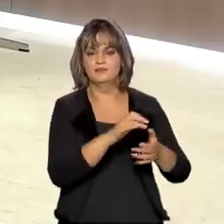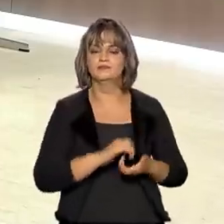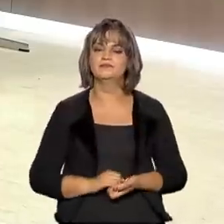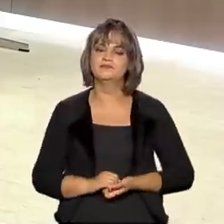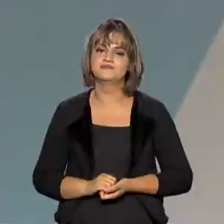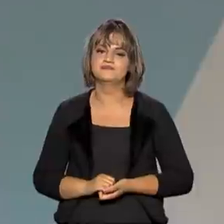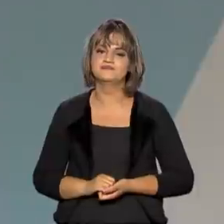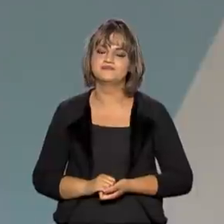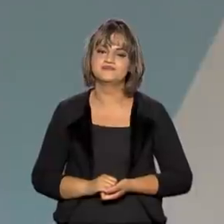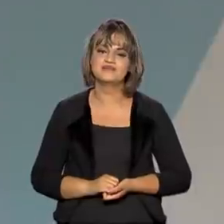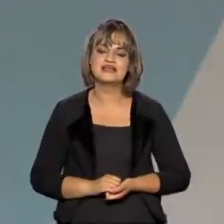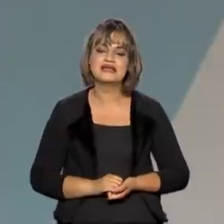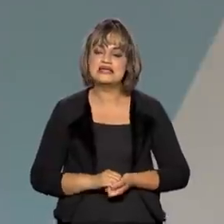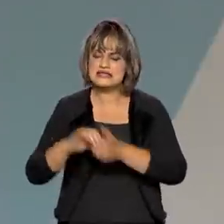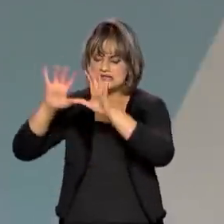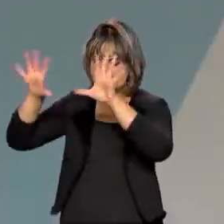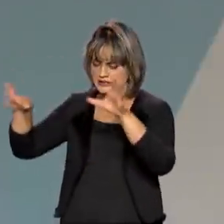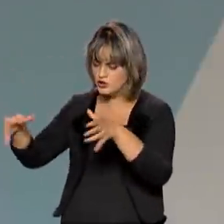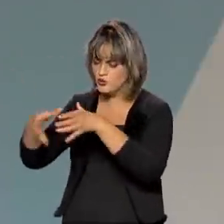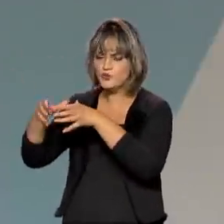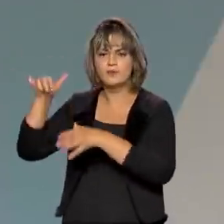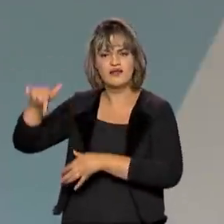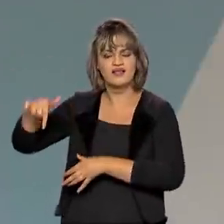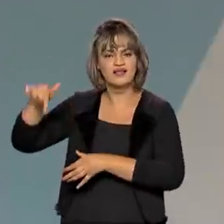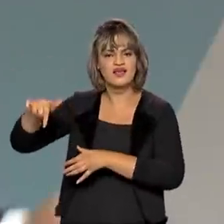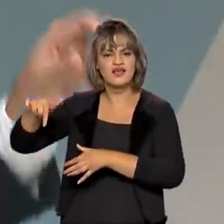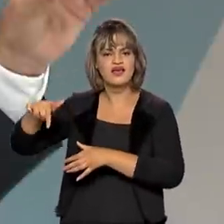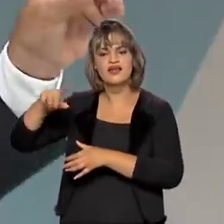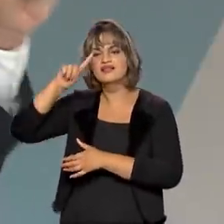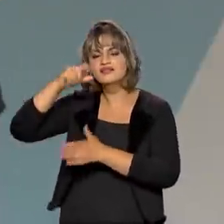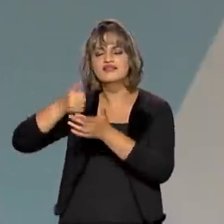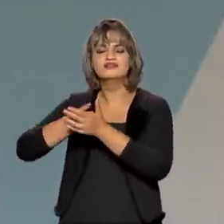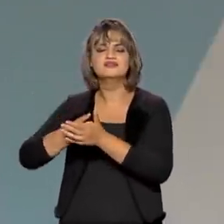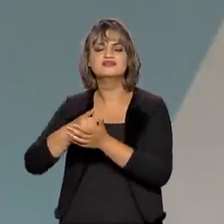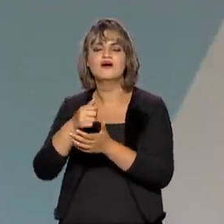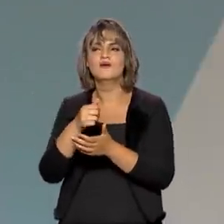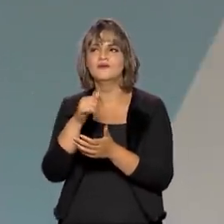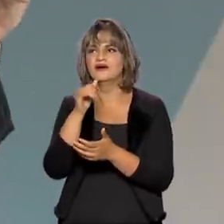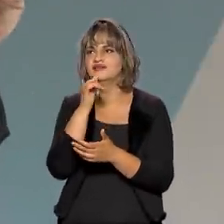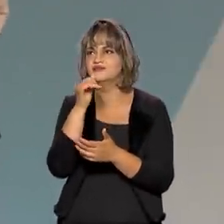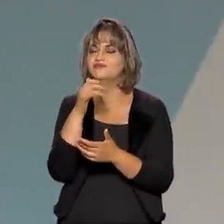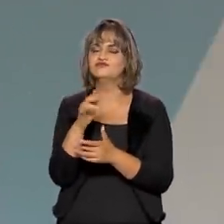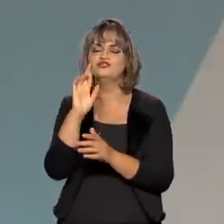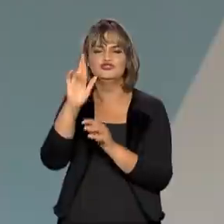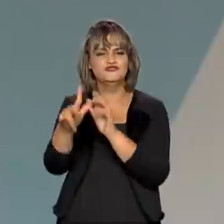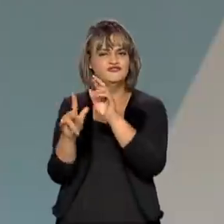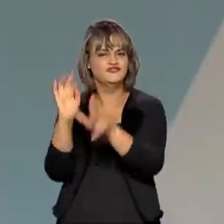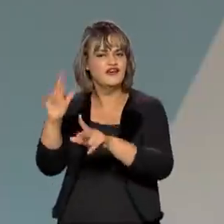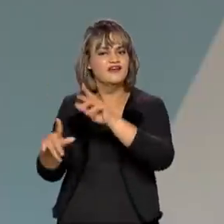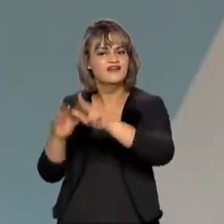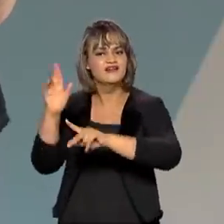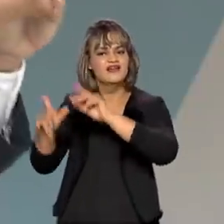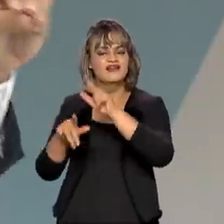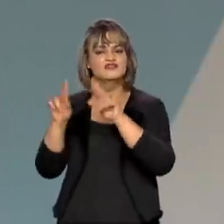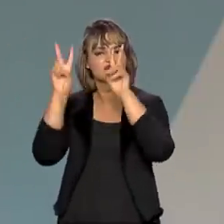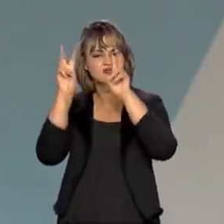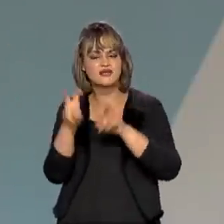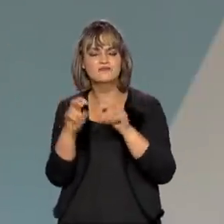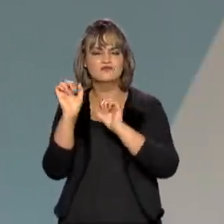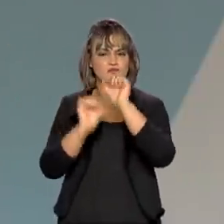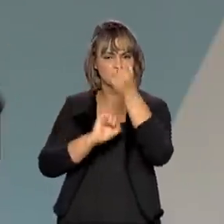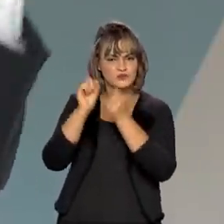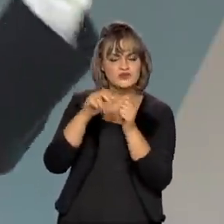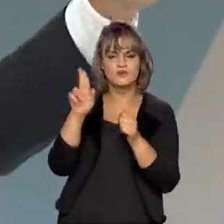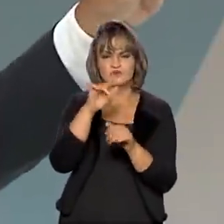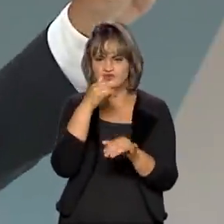E a Câmara Técnica, ela tomou iniciativas que envolvem os diferentes entes em termos de produção e